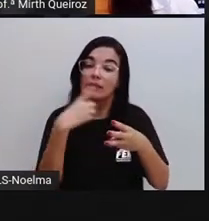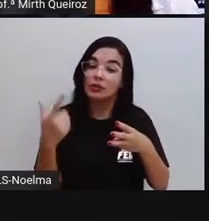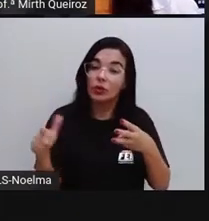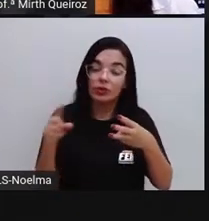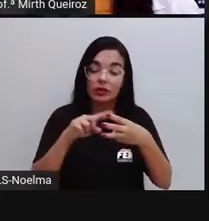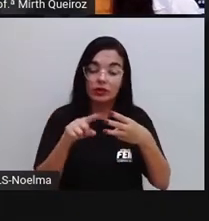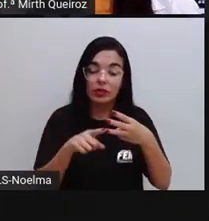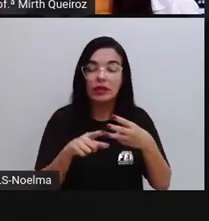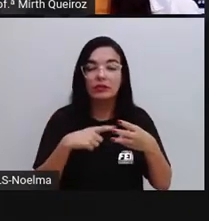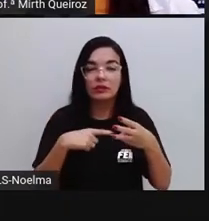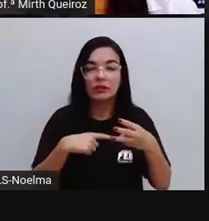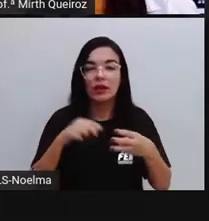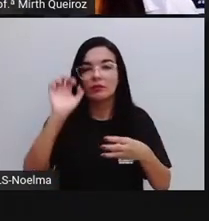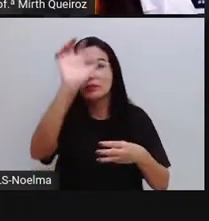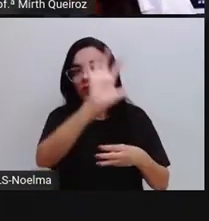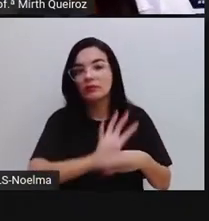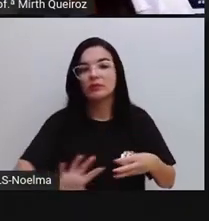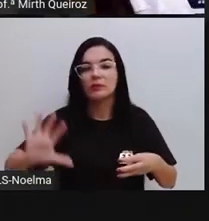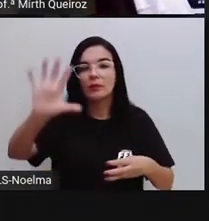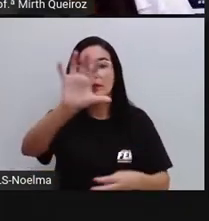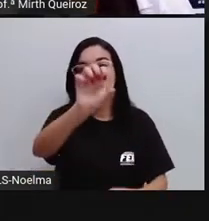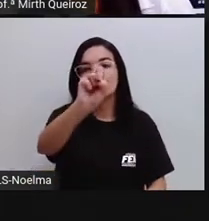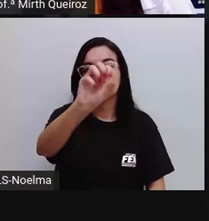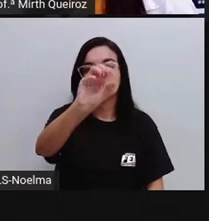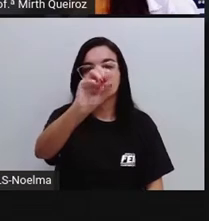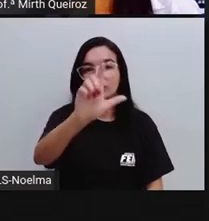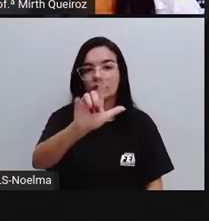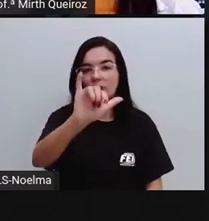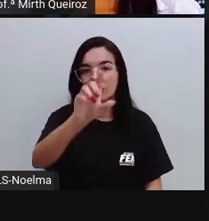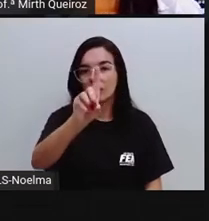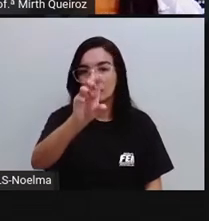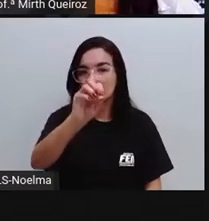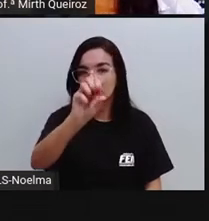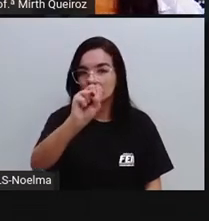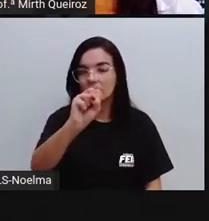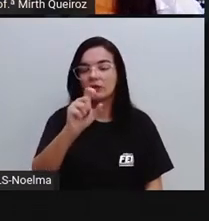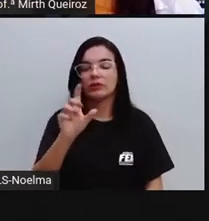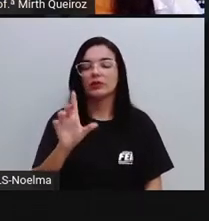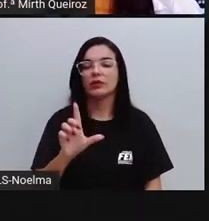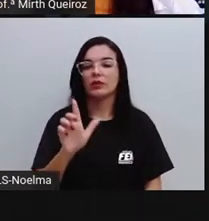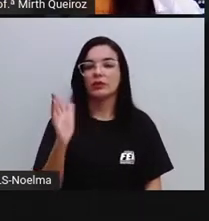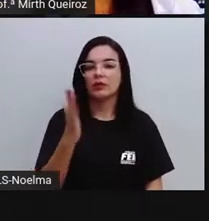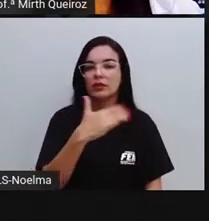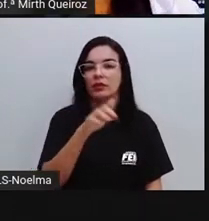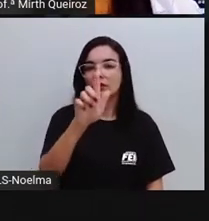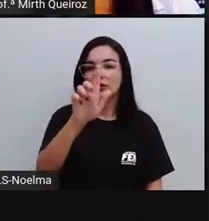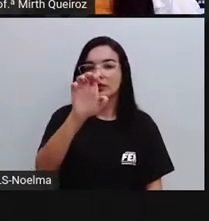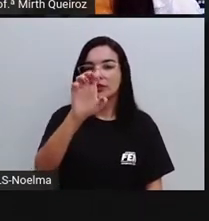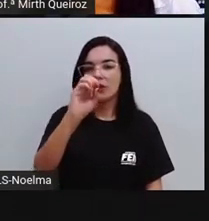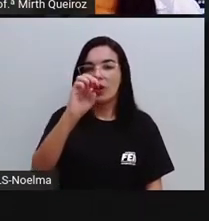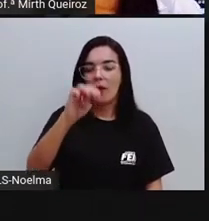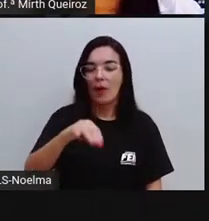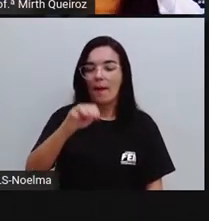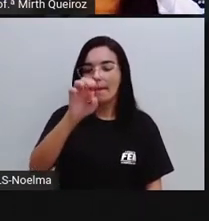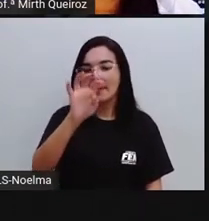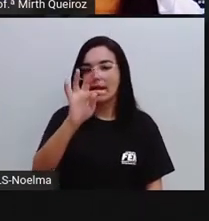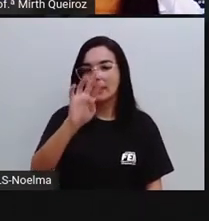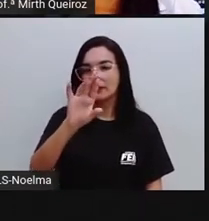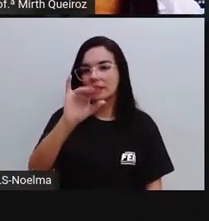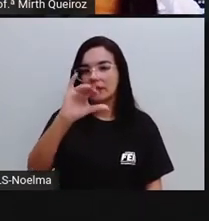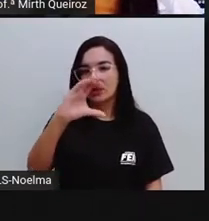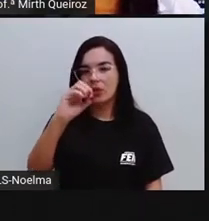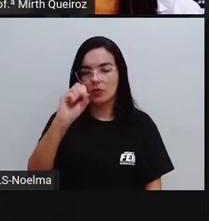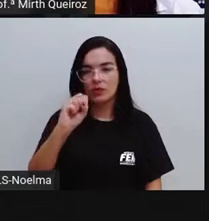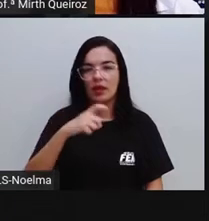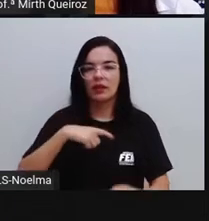figuras espaciais, que são os sólidos geométricos, né? Vão possuir largura, comprimento